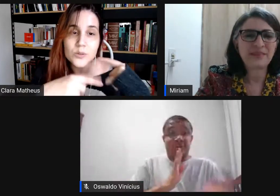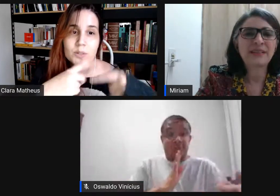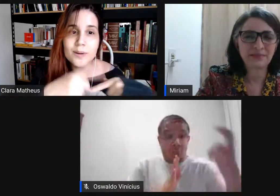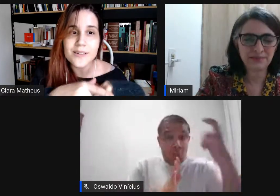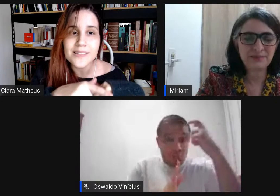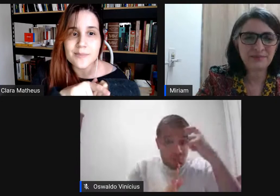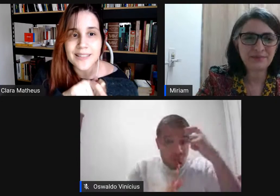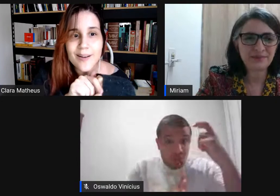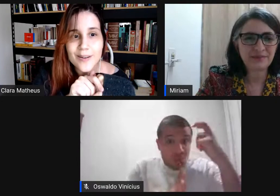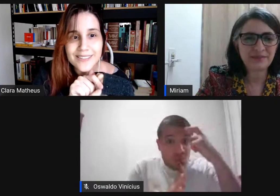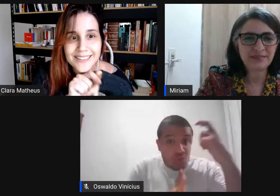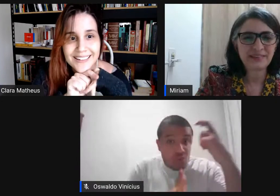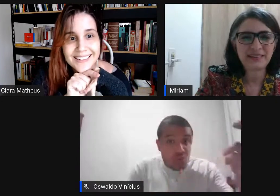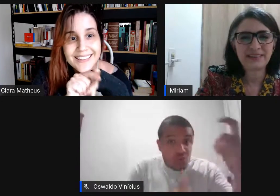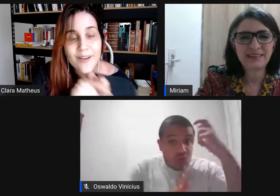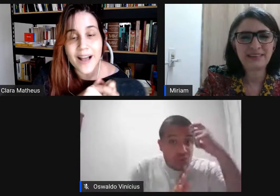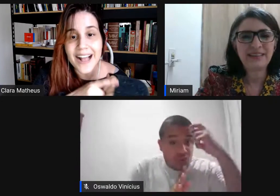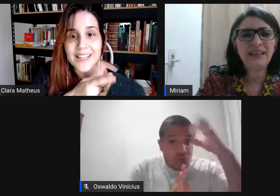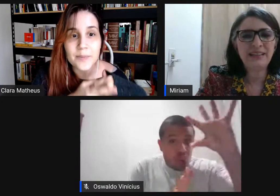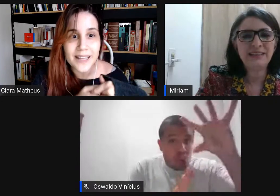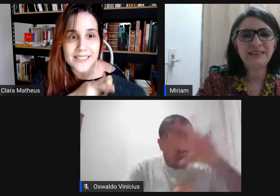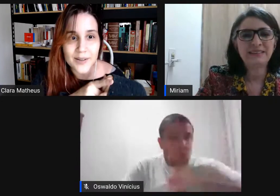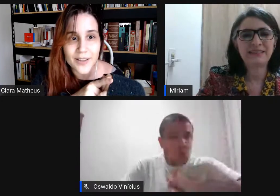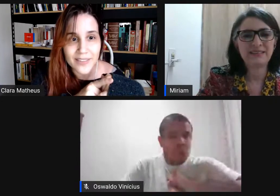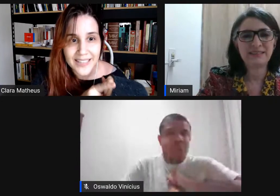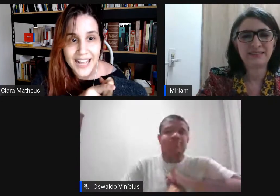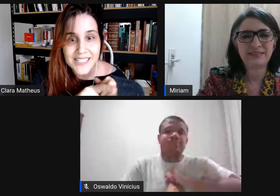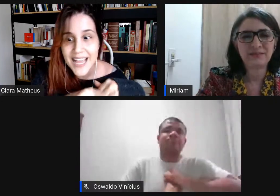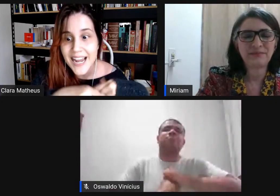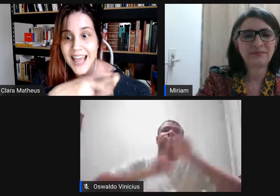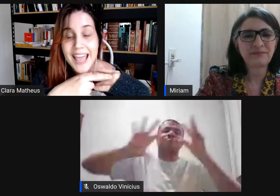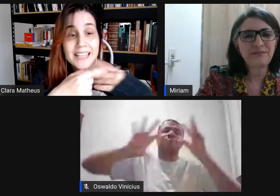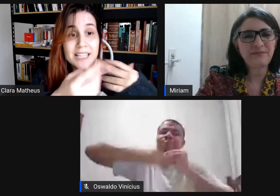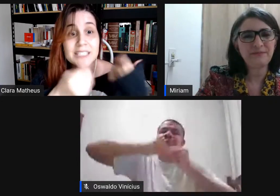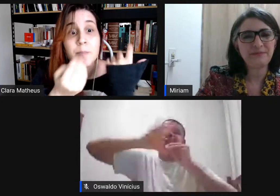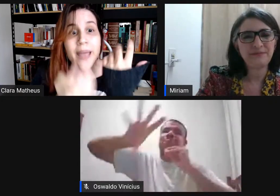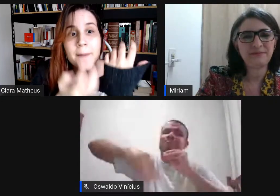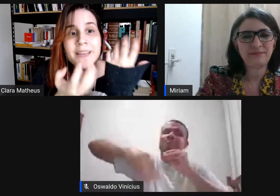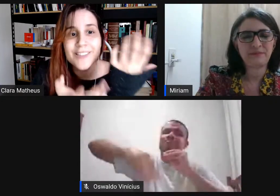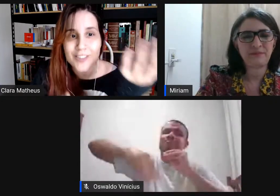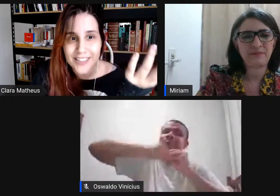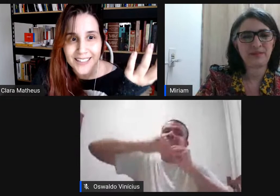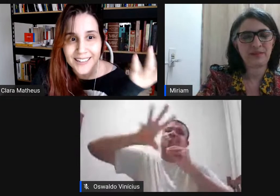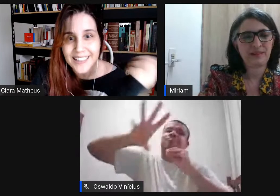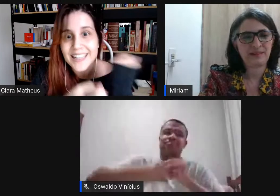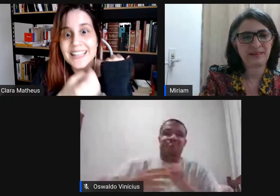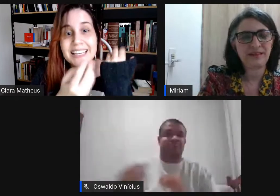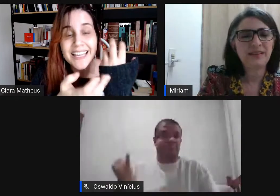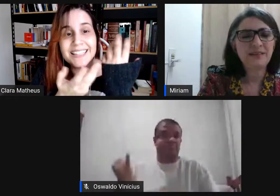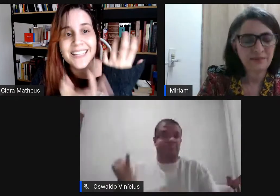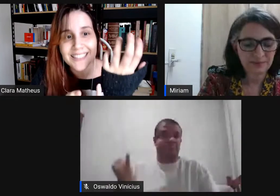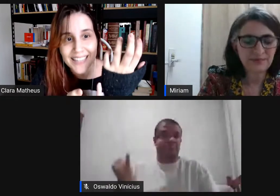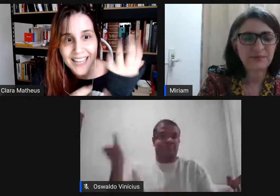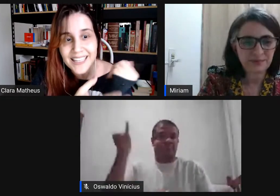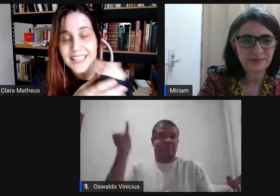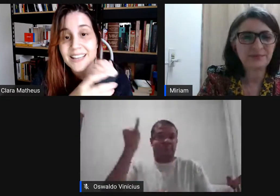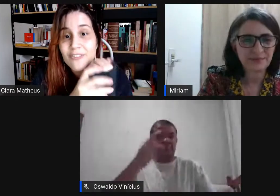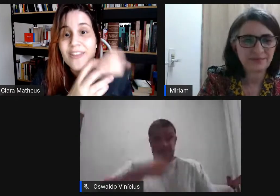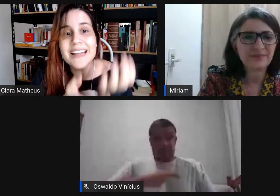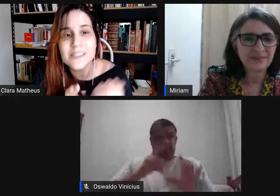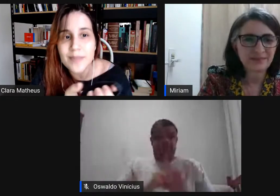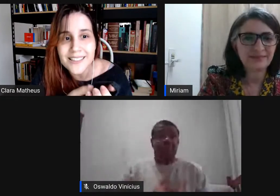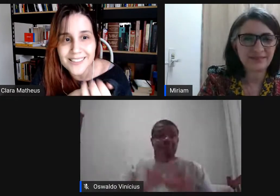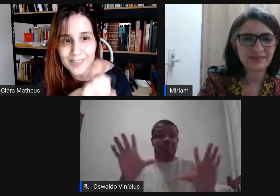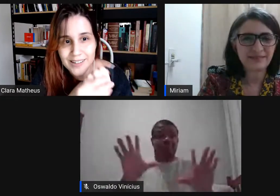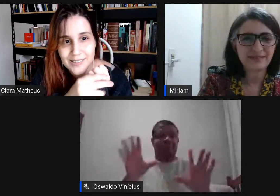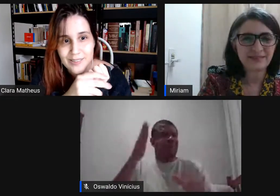a gente vai construindo uma coisa em cima da outra então a adaptação na verdade ela é esse permitir e entender que